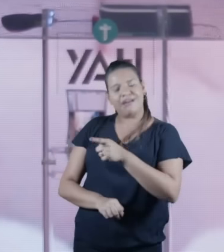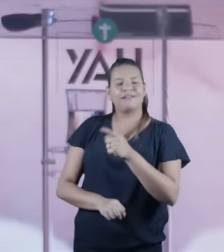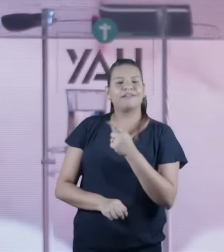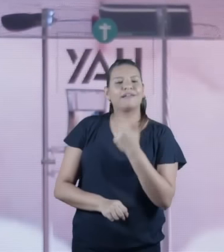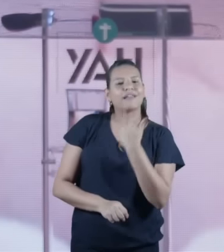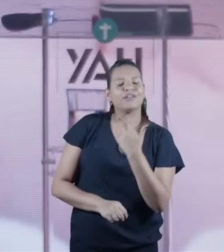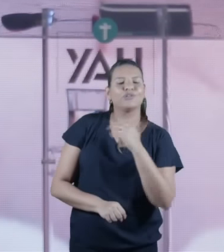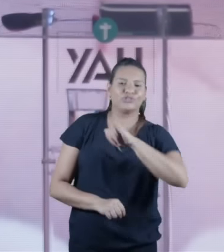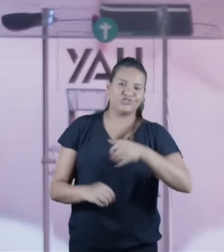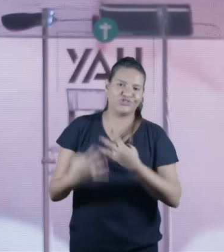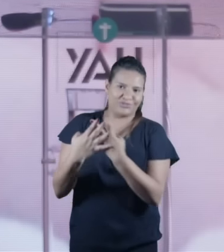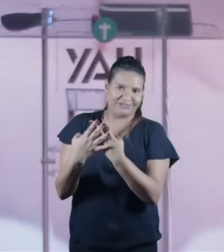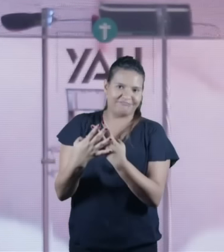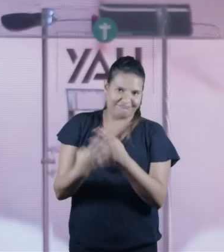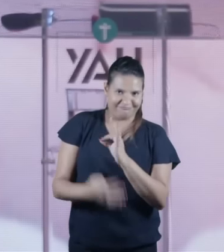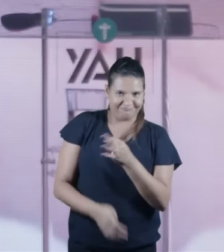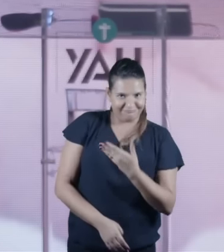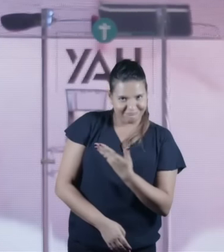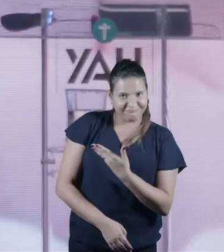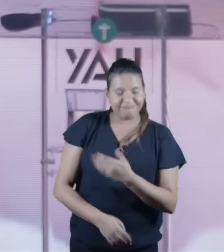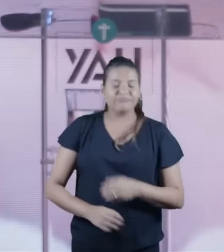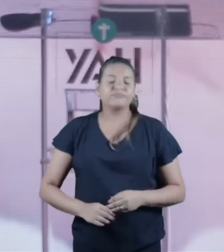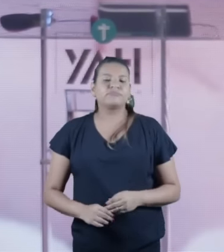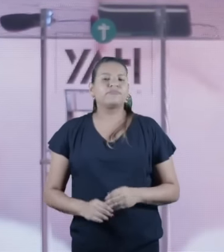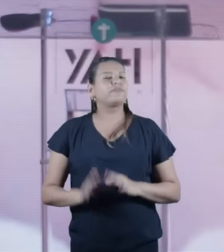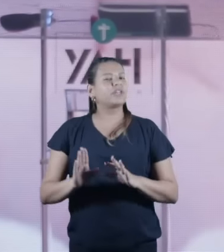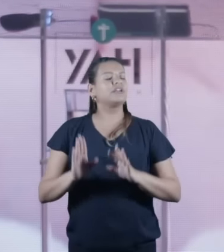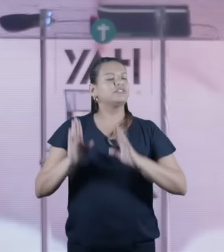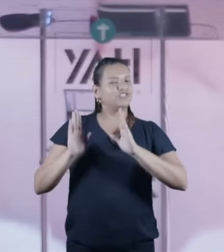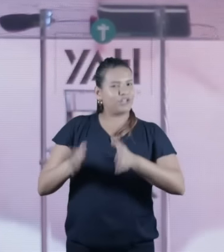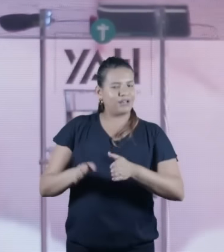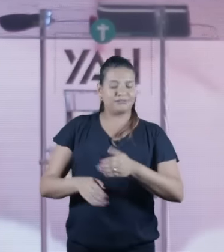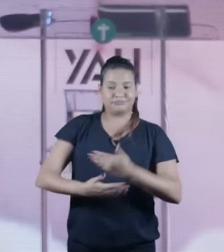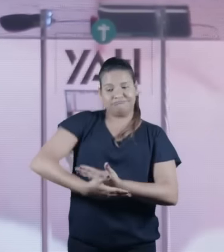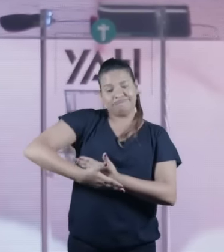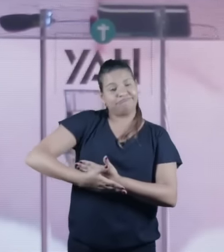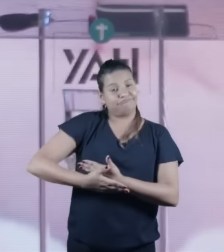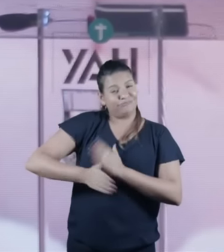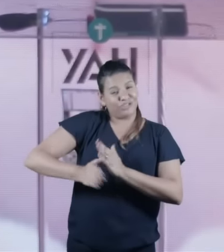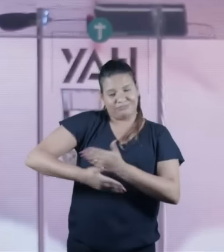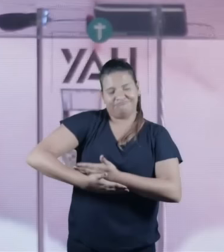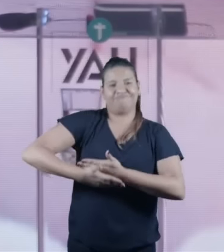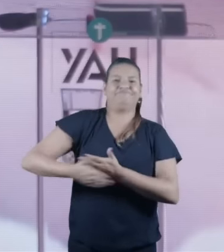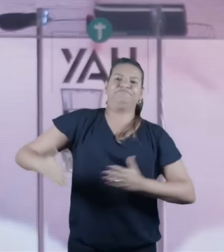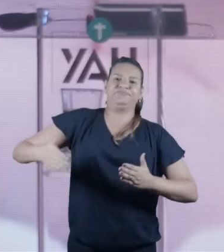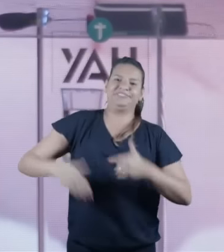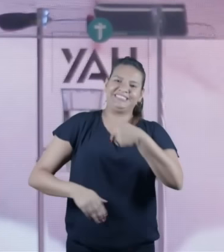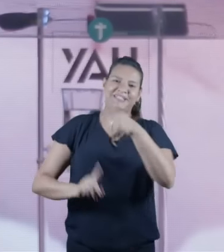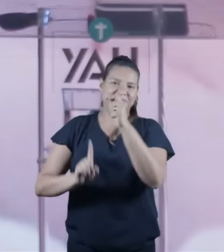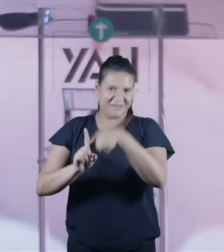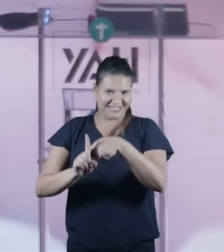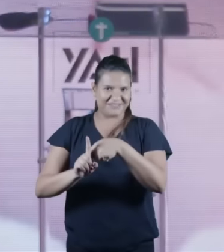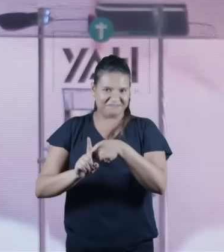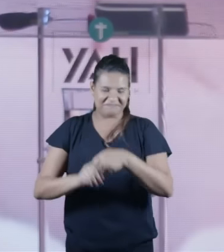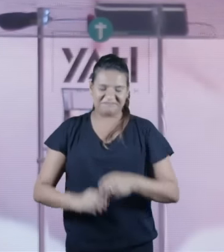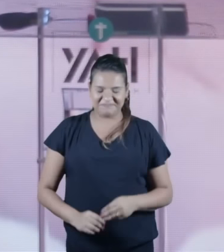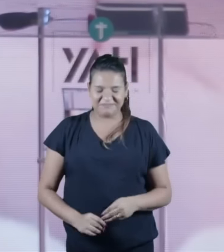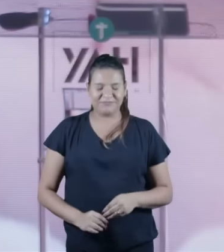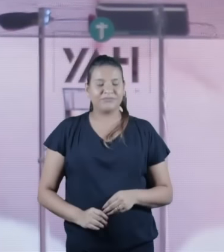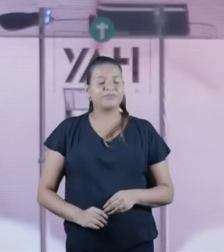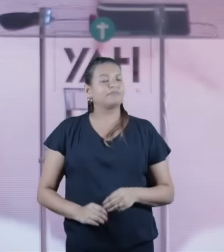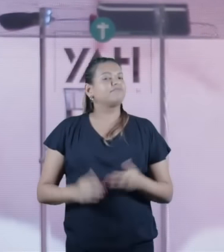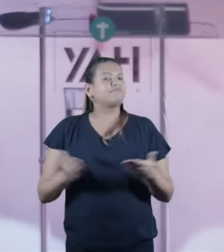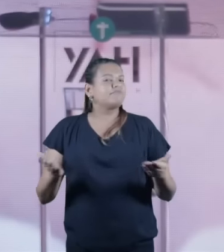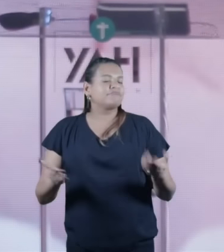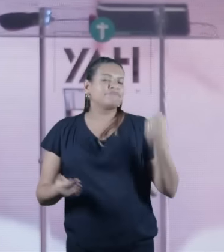E a mesma coisa que a gente fez agora, há sete meses atrás, foi feito pela família de Jesus há dois mil anos atrás.